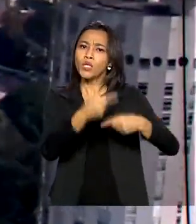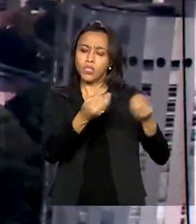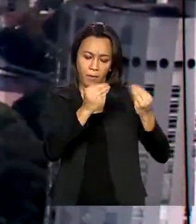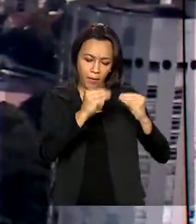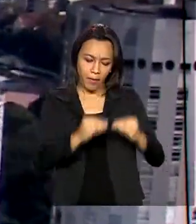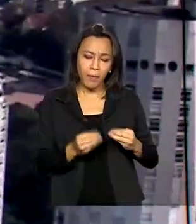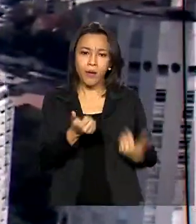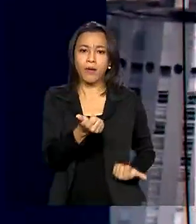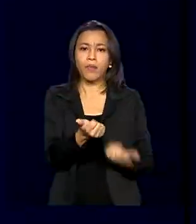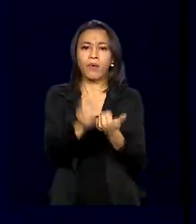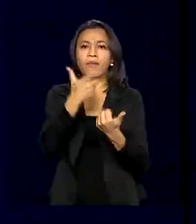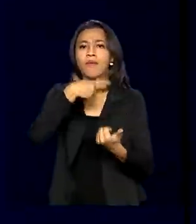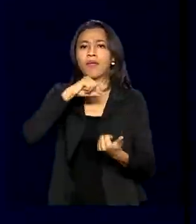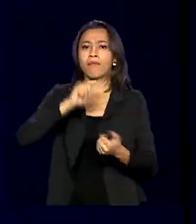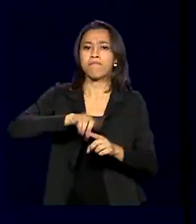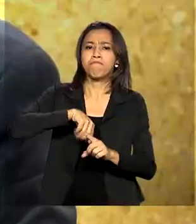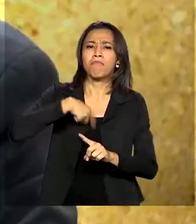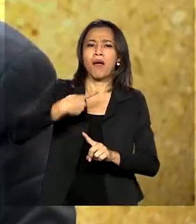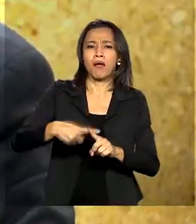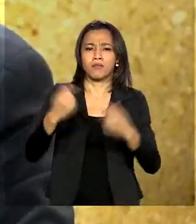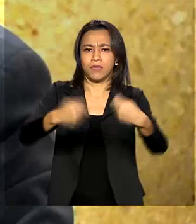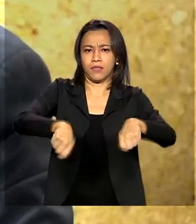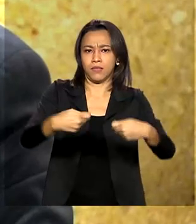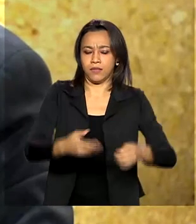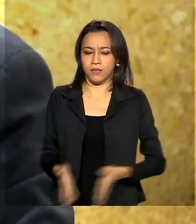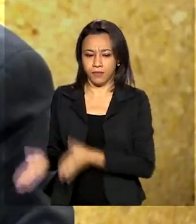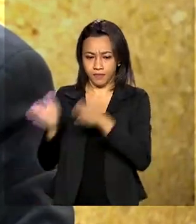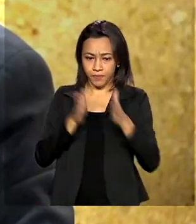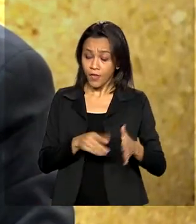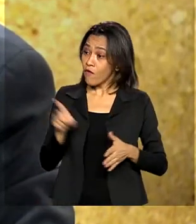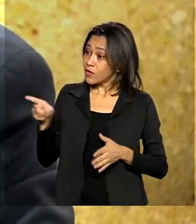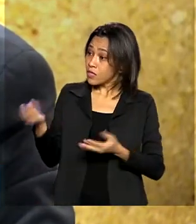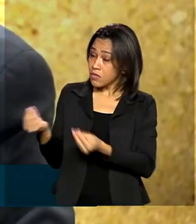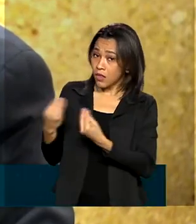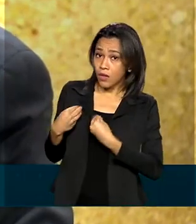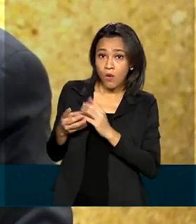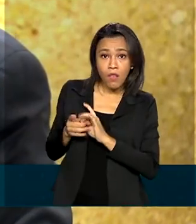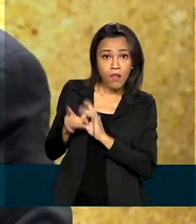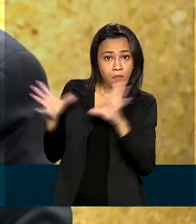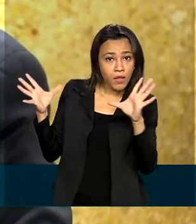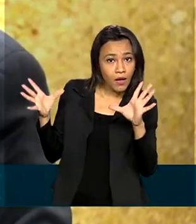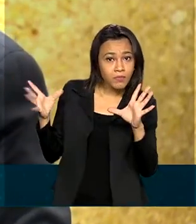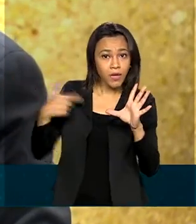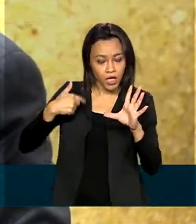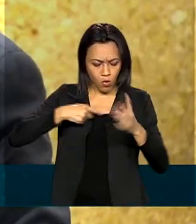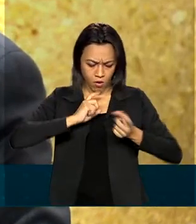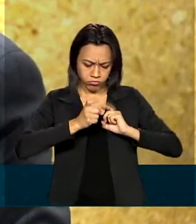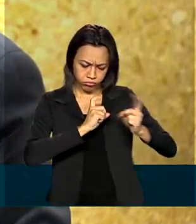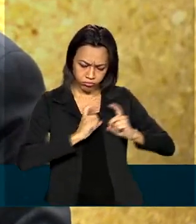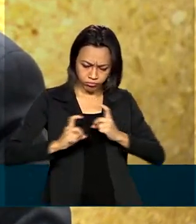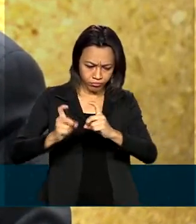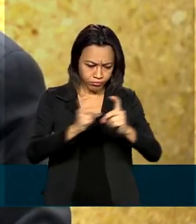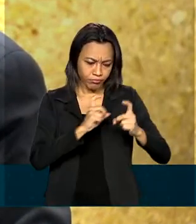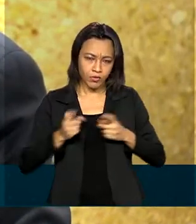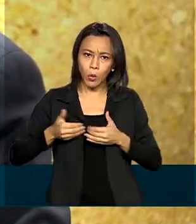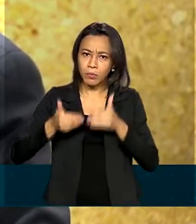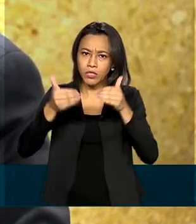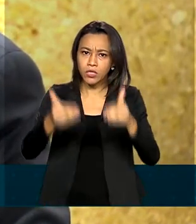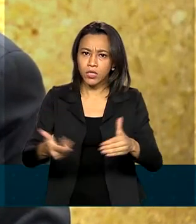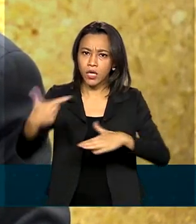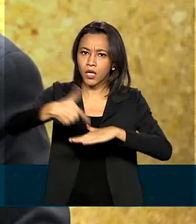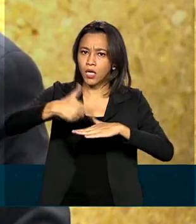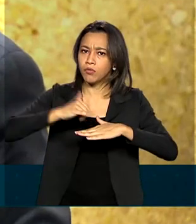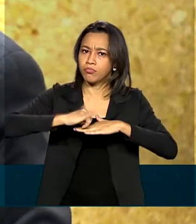mais precisa. O senhor me deu liberdade para que eu conduzisse o Ministério dessa forma, sem